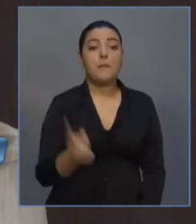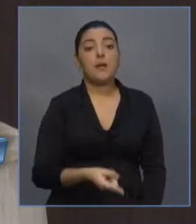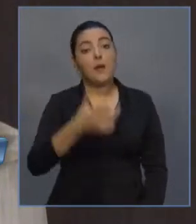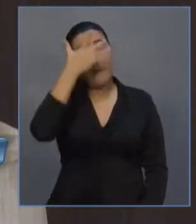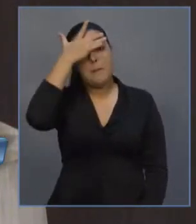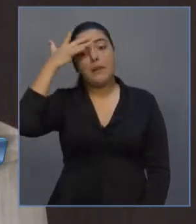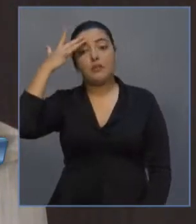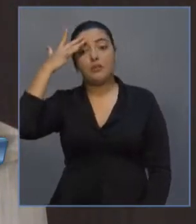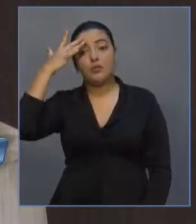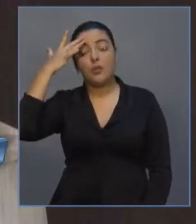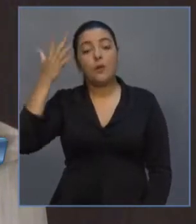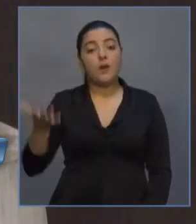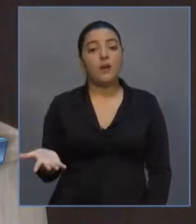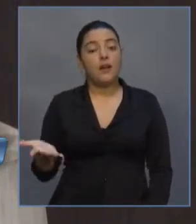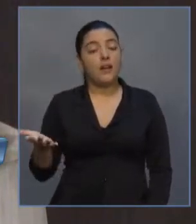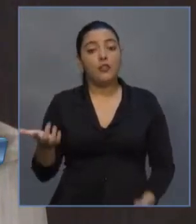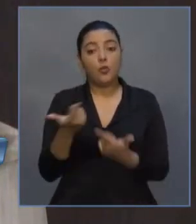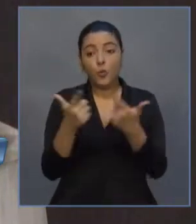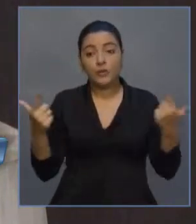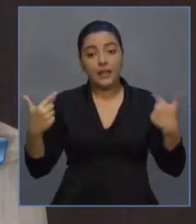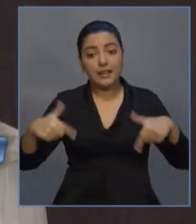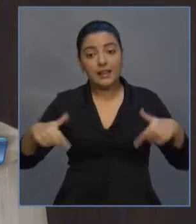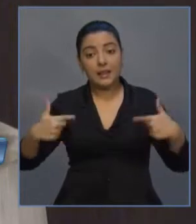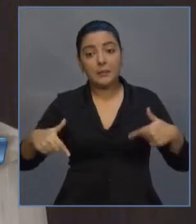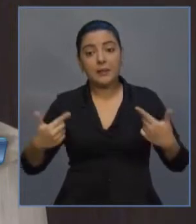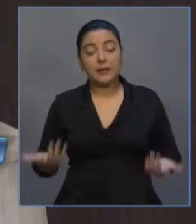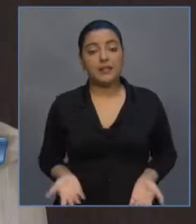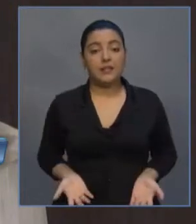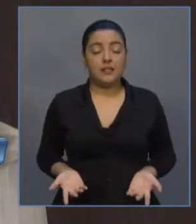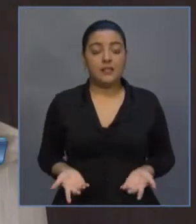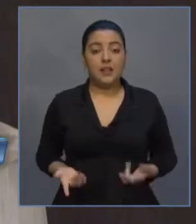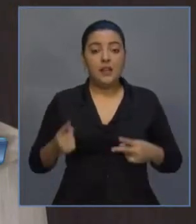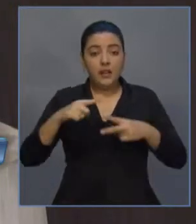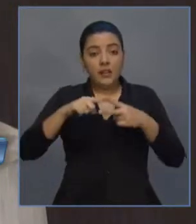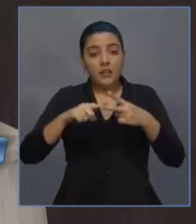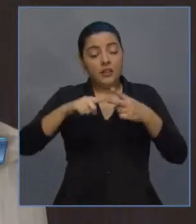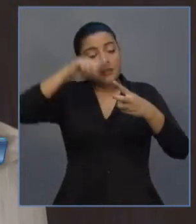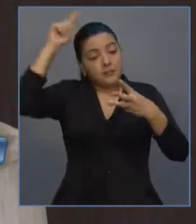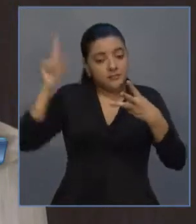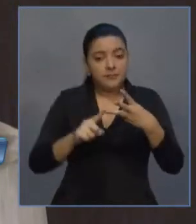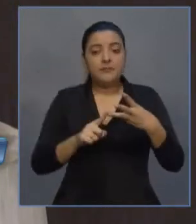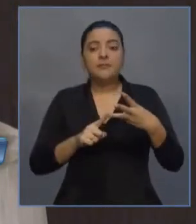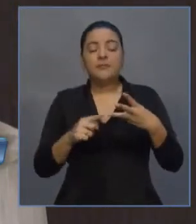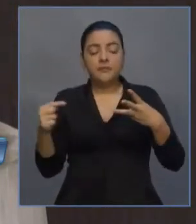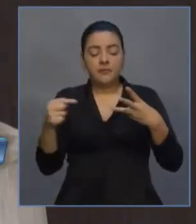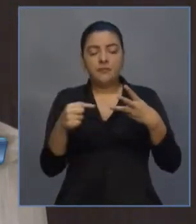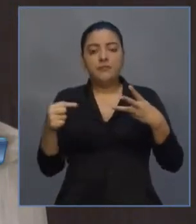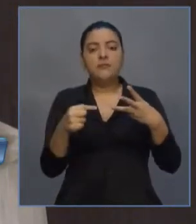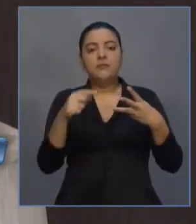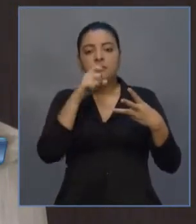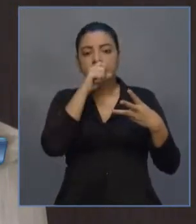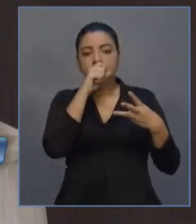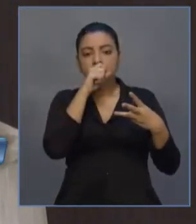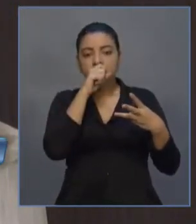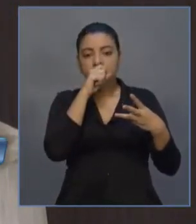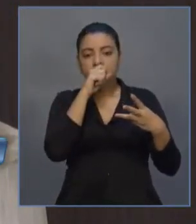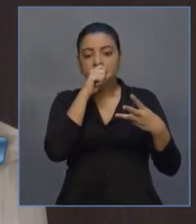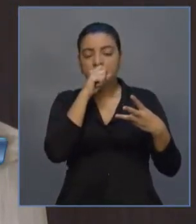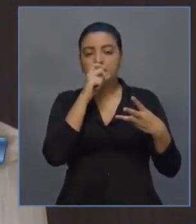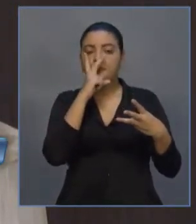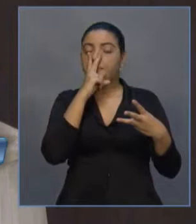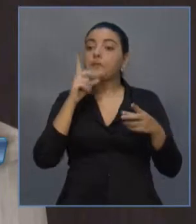além disso, ou seja, além desses dois problemas, nós temos um terceiro problema, que é o problema da vedação